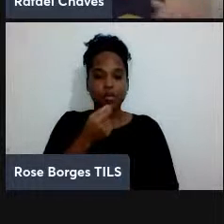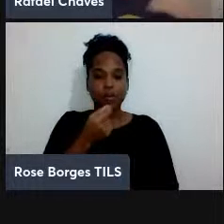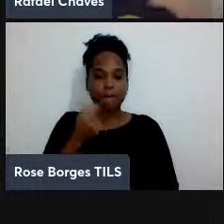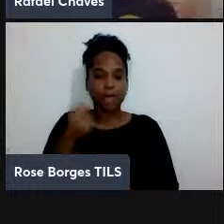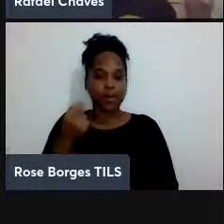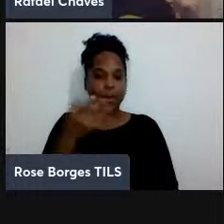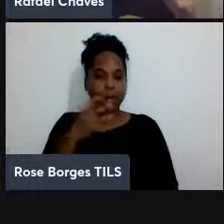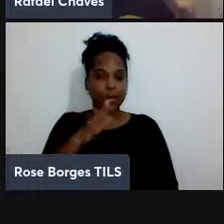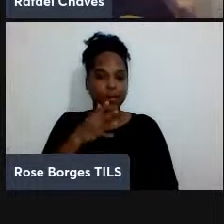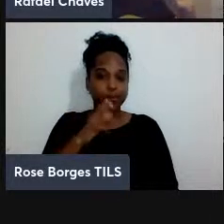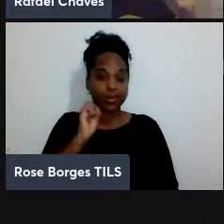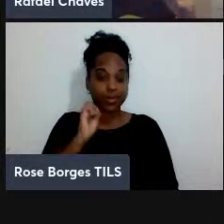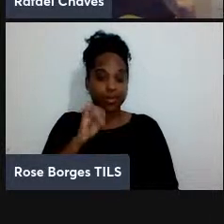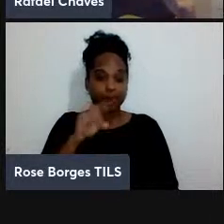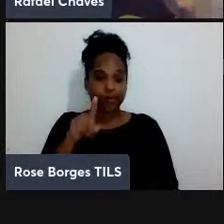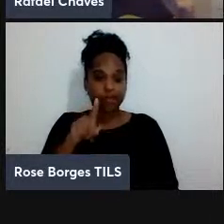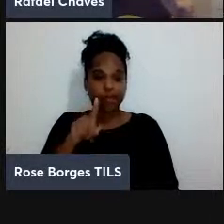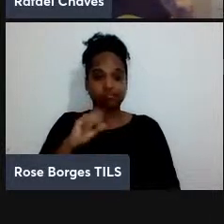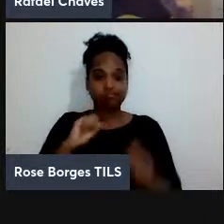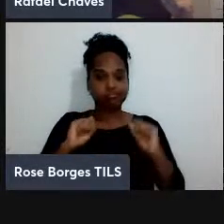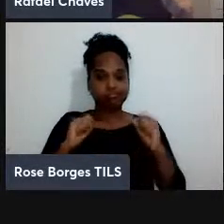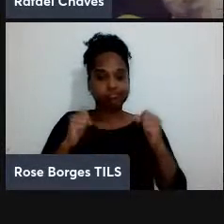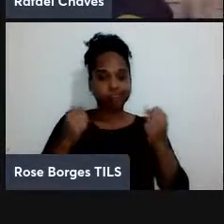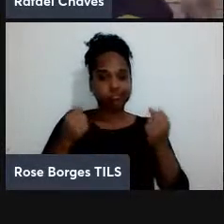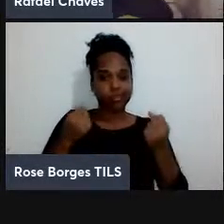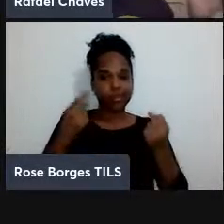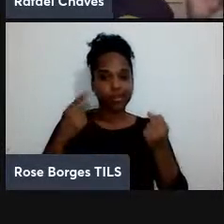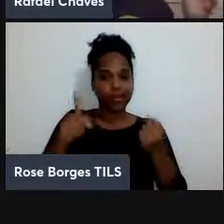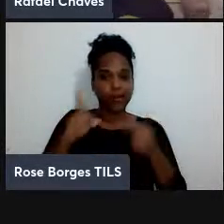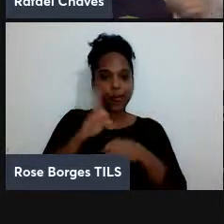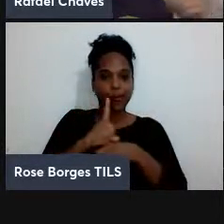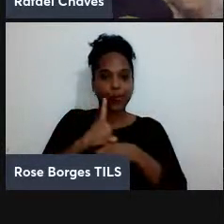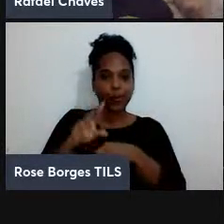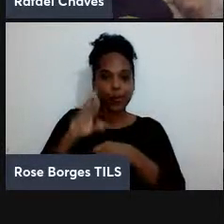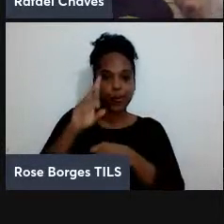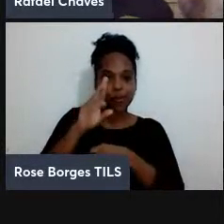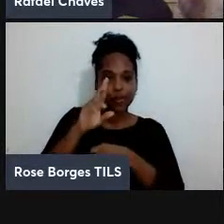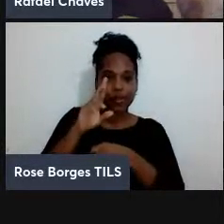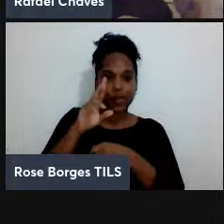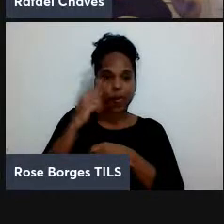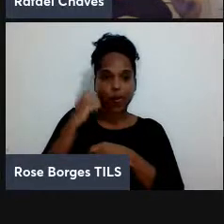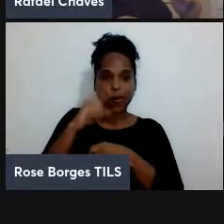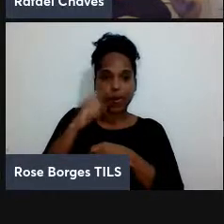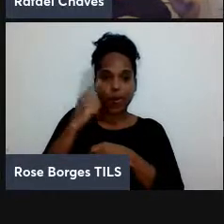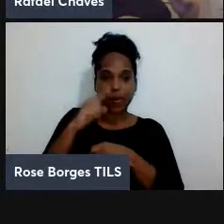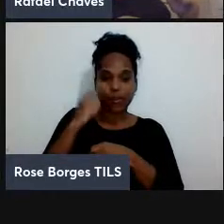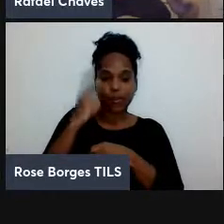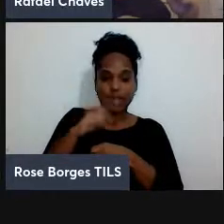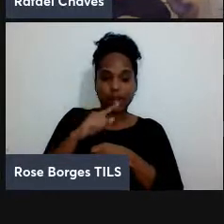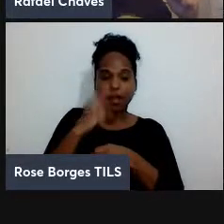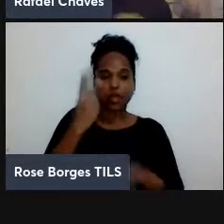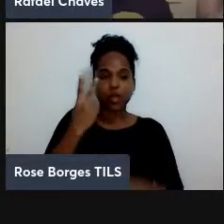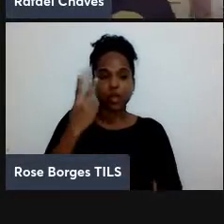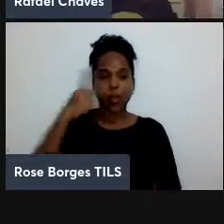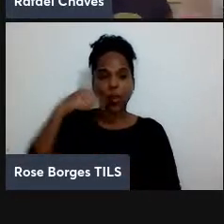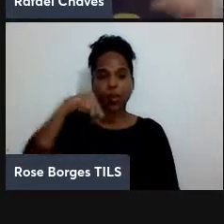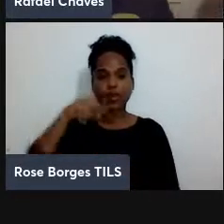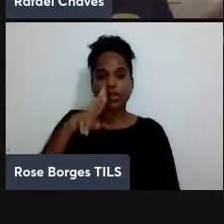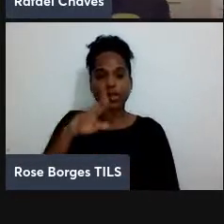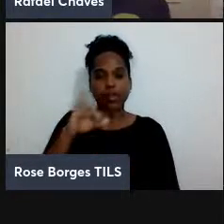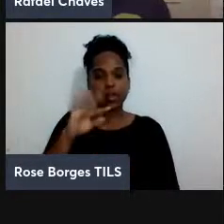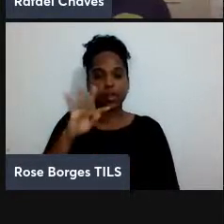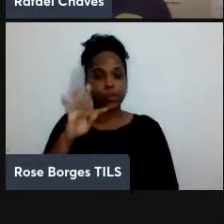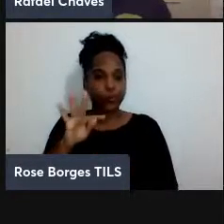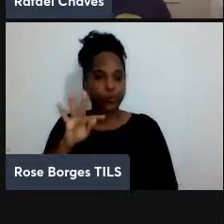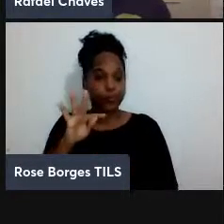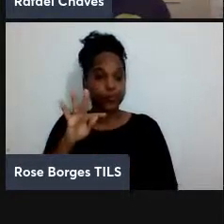valente ao longo do seu doutorado você conseguia manipular dois qubits quem sabe até cinco qubits mas da mesma